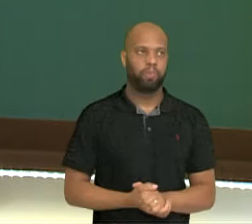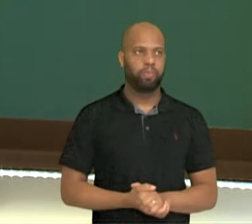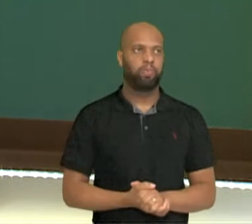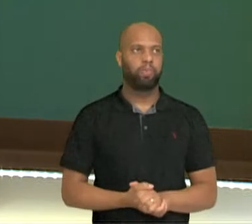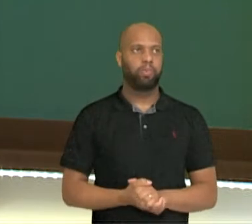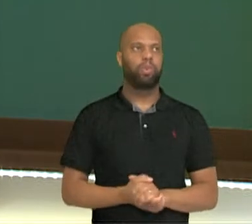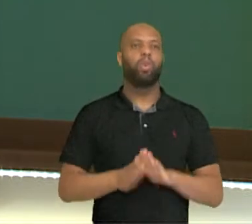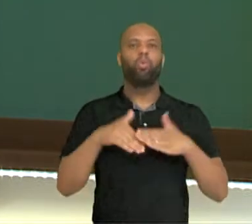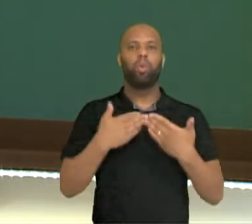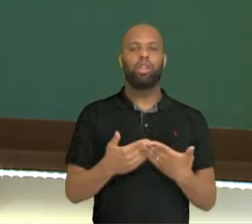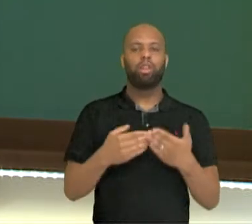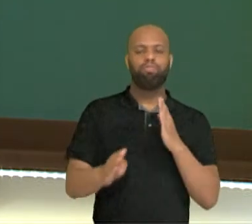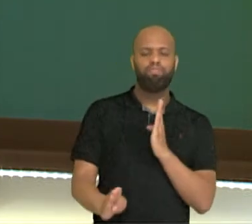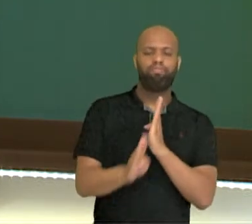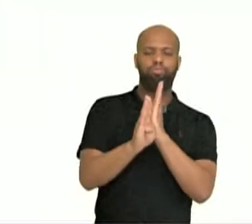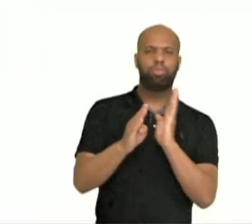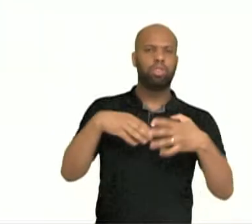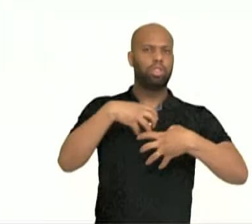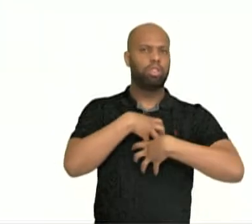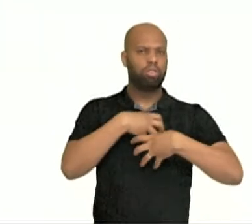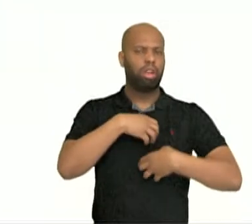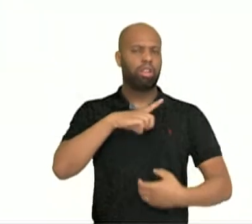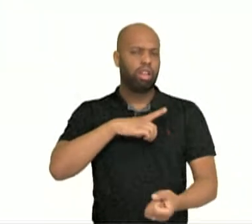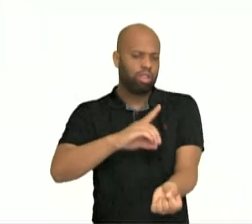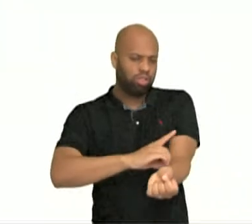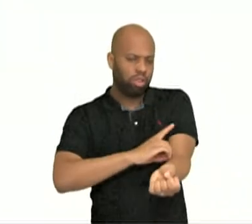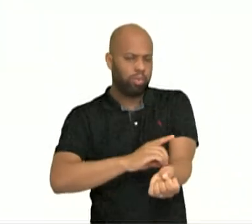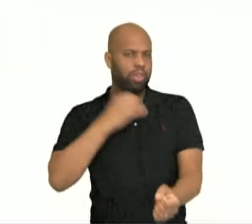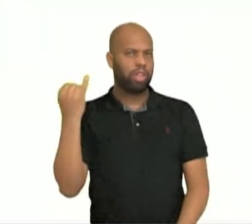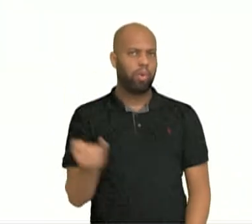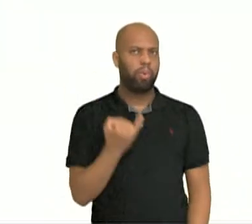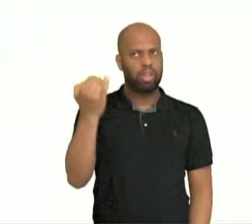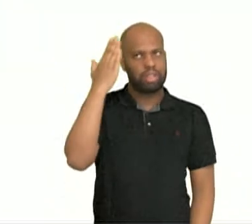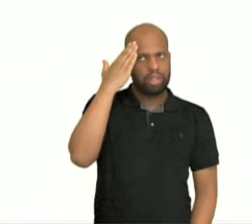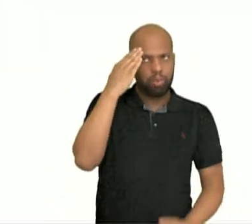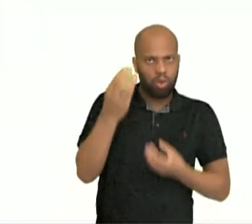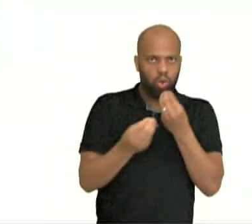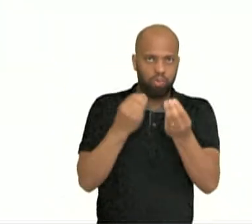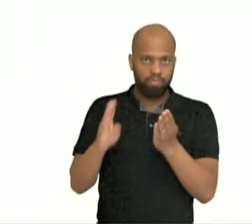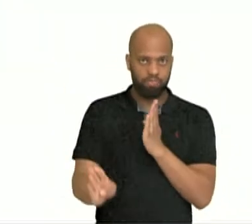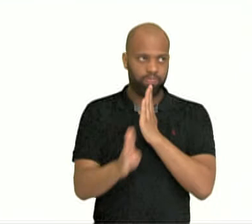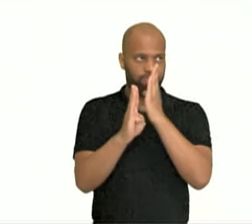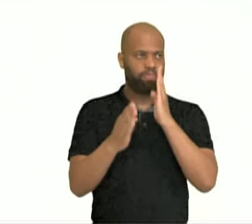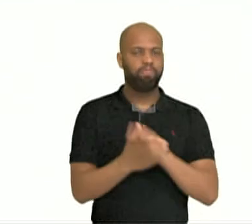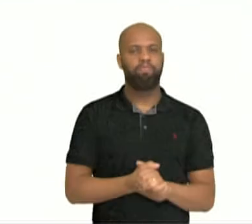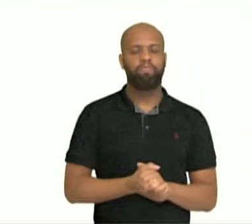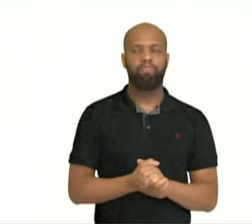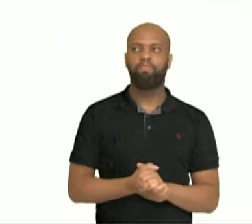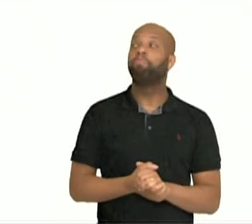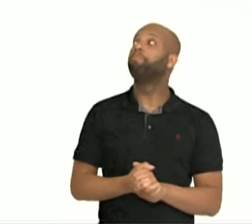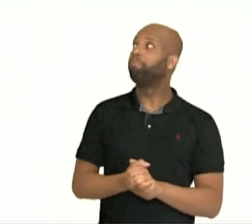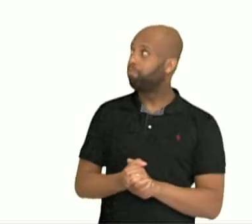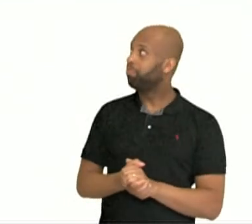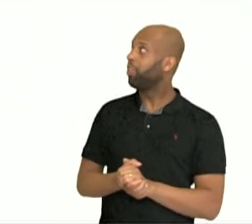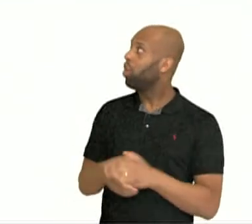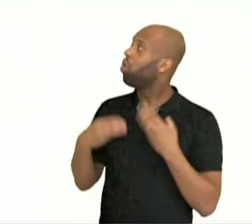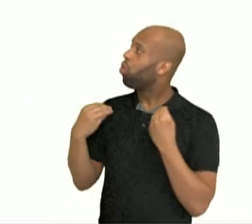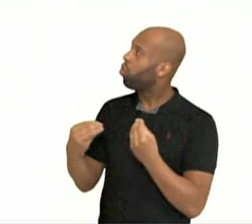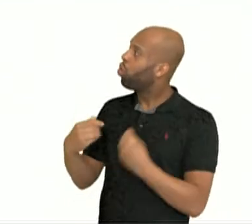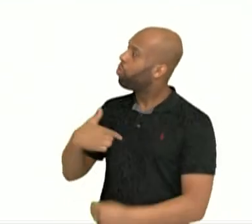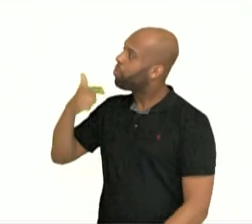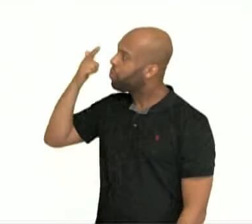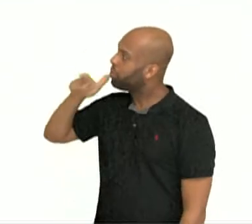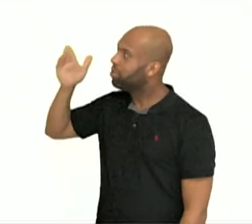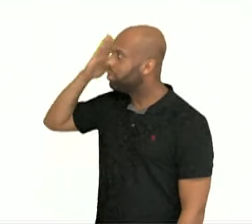Para descobrir se tem diabetes, é importante saber como identificar os sintomas. Boa, professora. Como é que eu vou